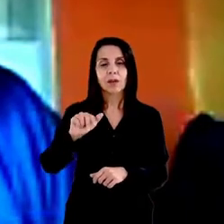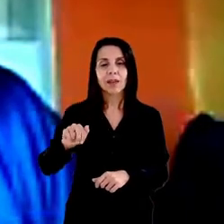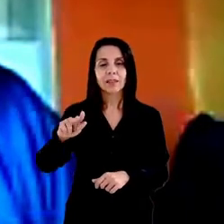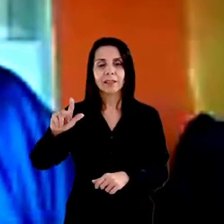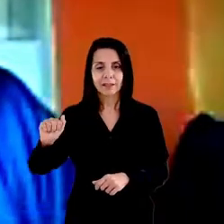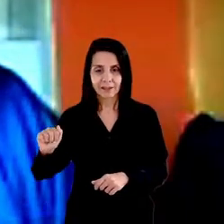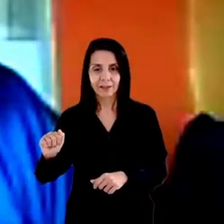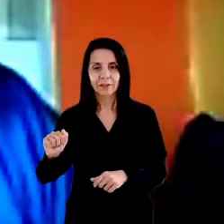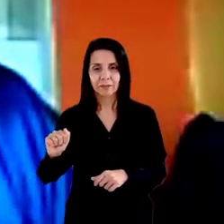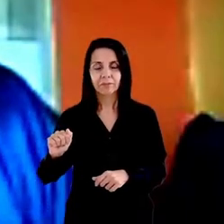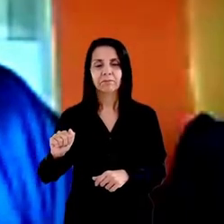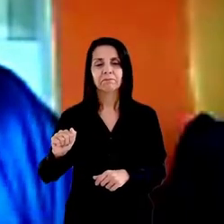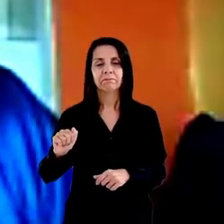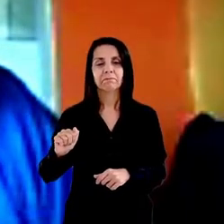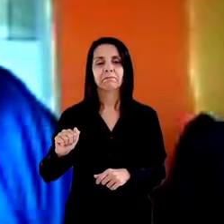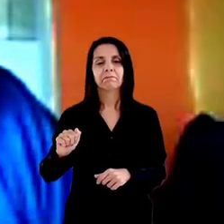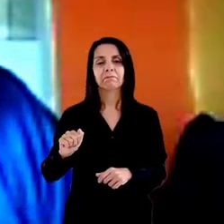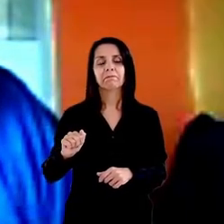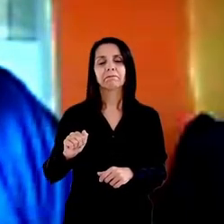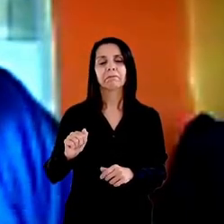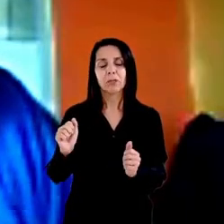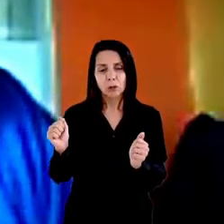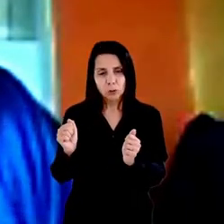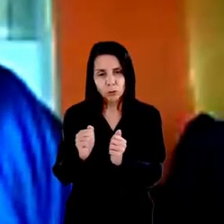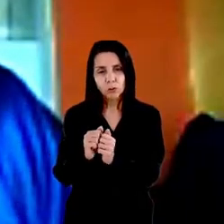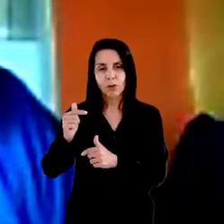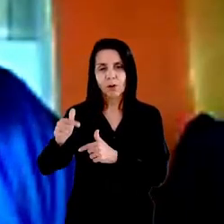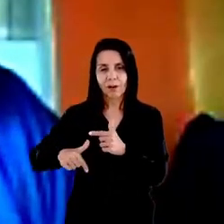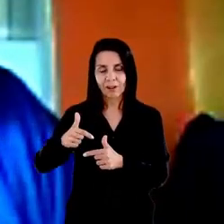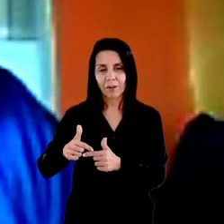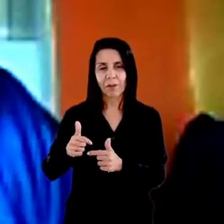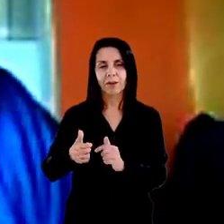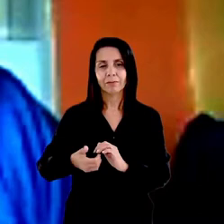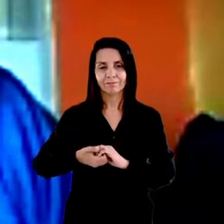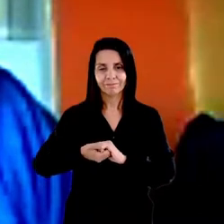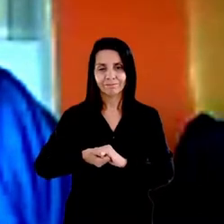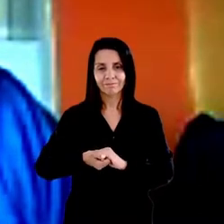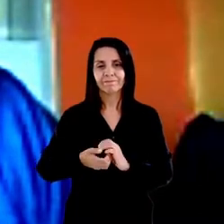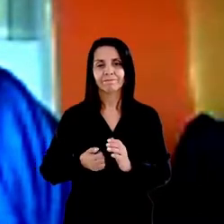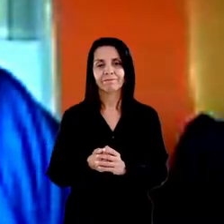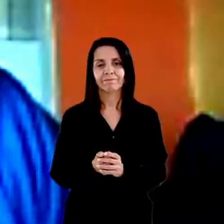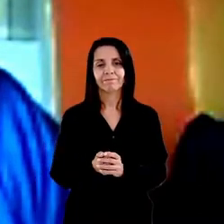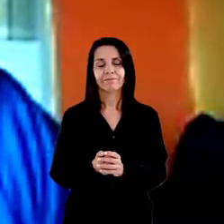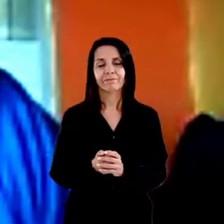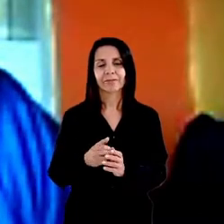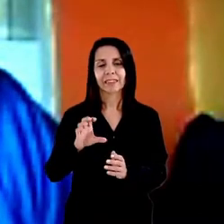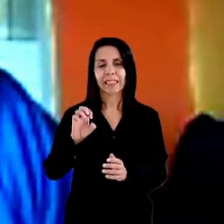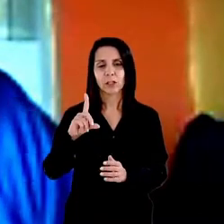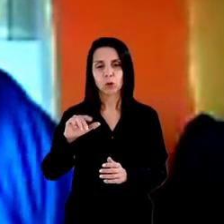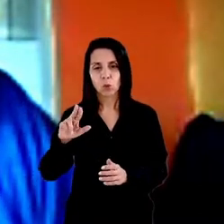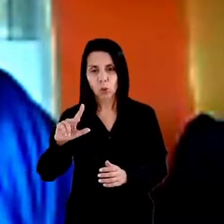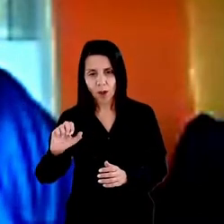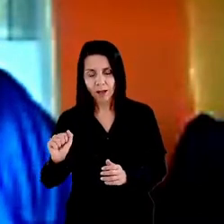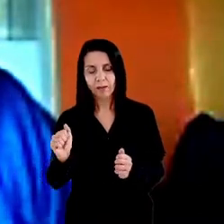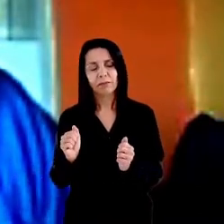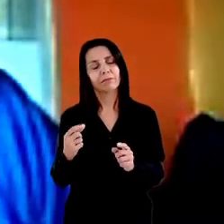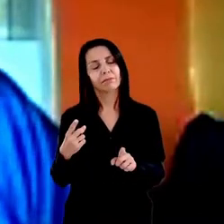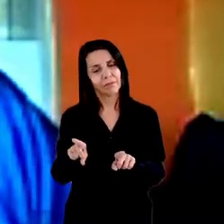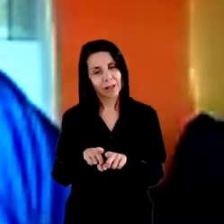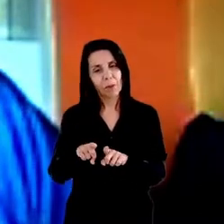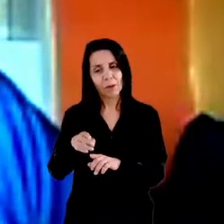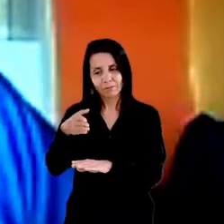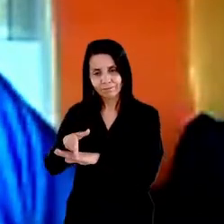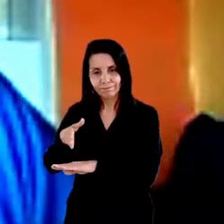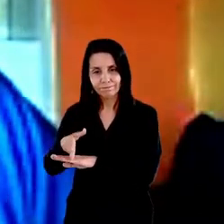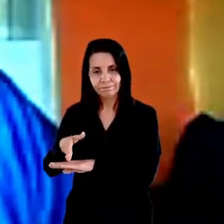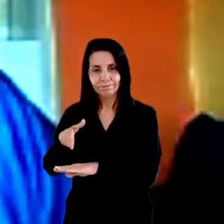dos movimentos sociais membro deste GT recebo o nosso abraço sempre lembrar o nome do doutor Eduardo Valério grande guerreiro que durante anos lutou com a